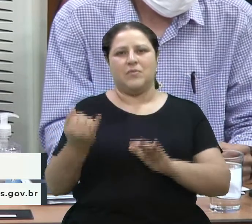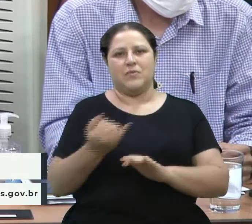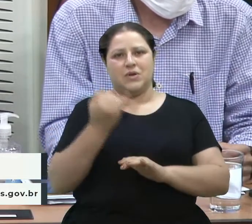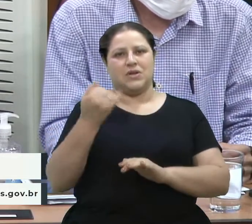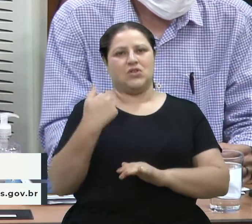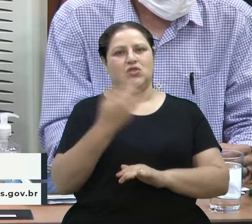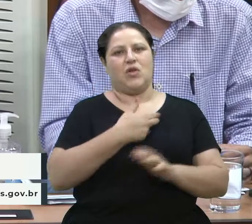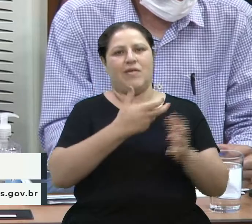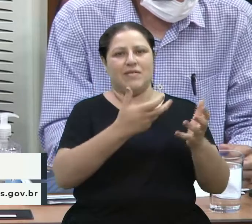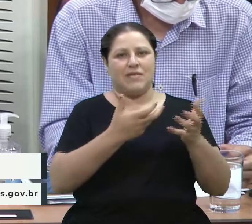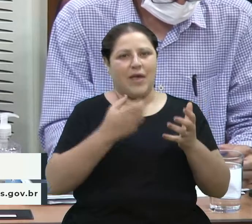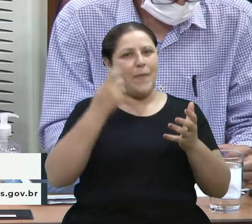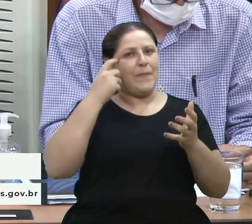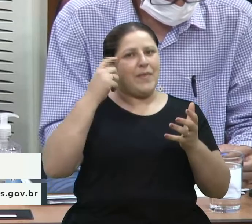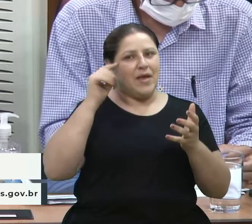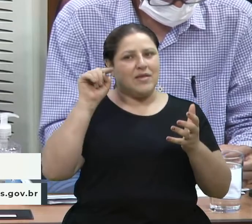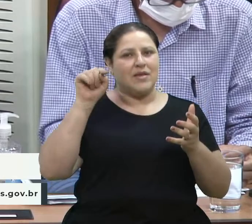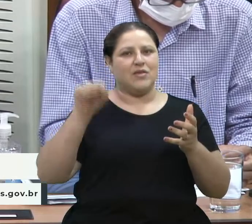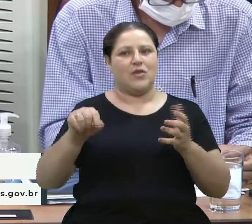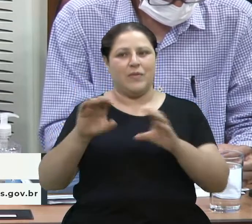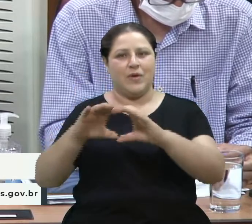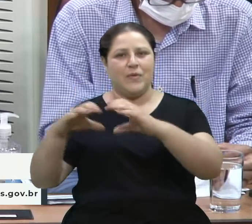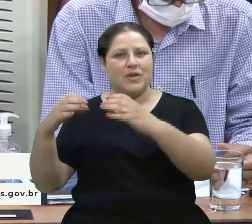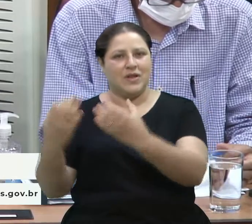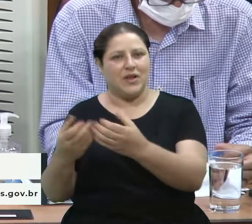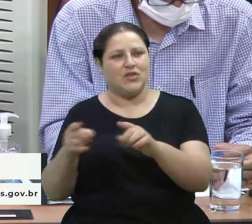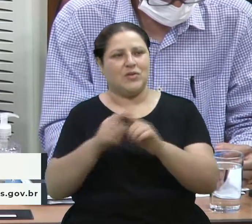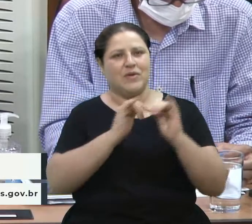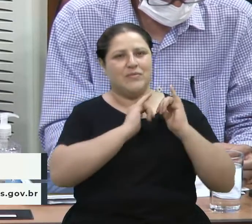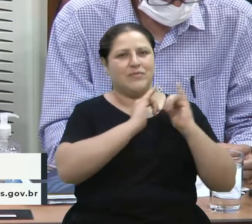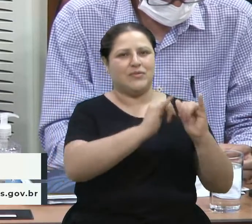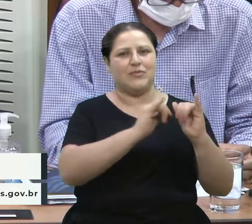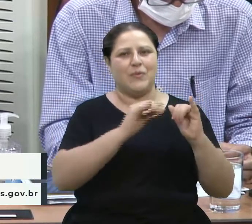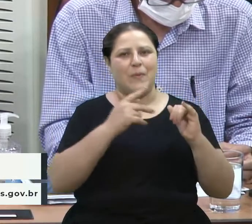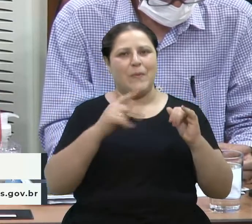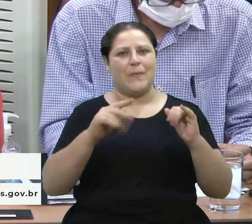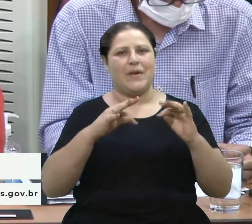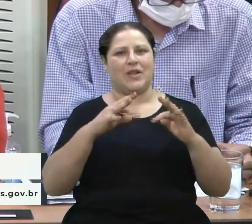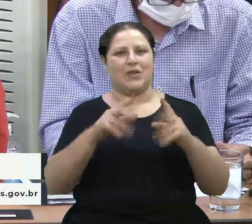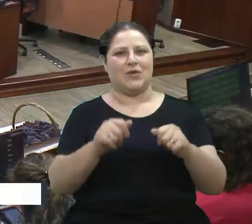comunidade e ao transporte coletivo para todos. Obrigada.